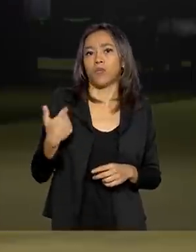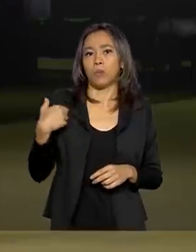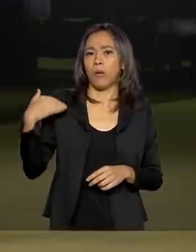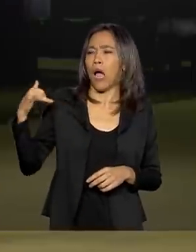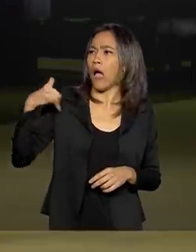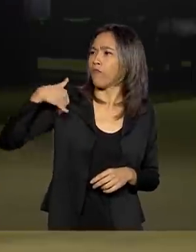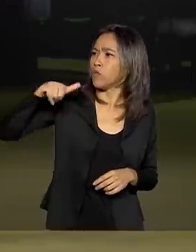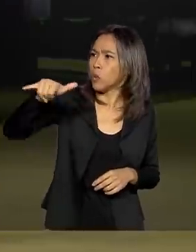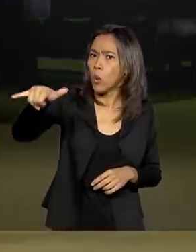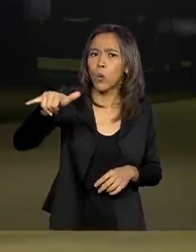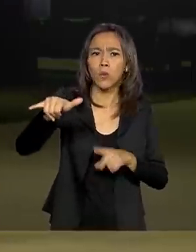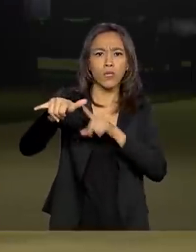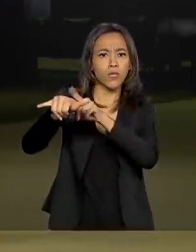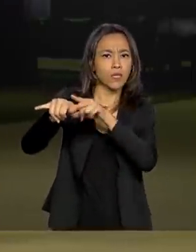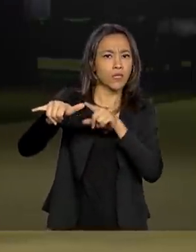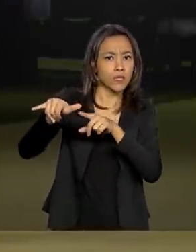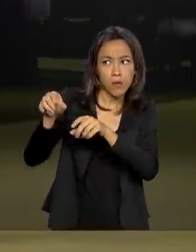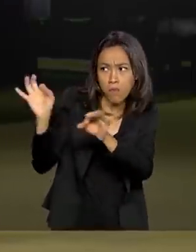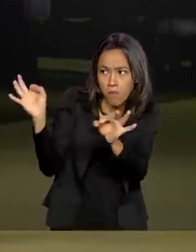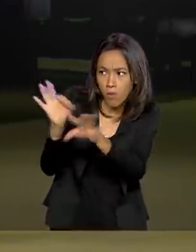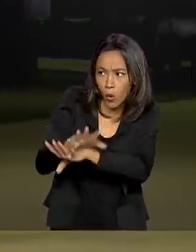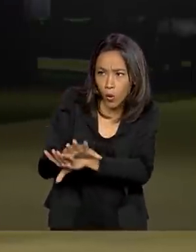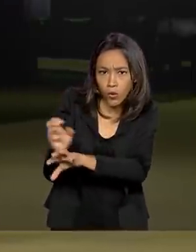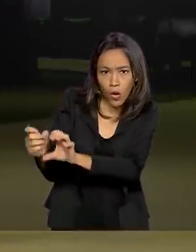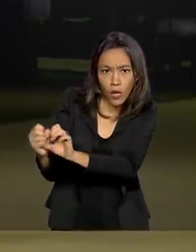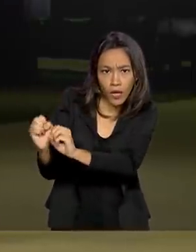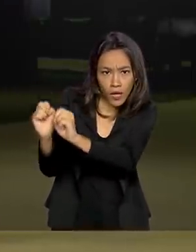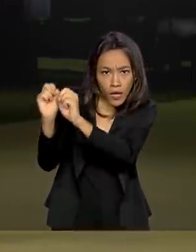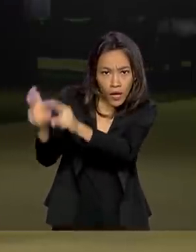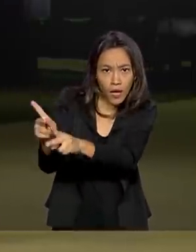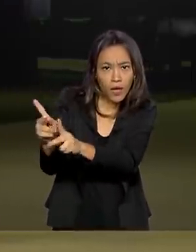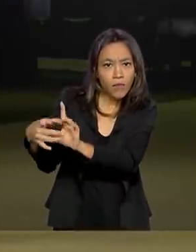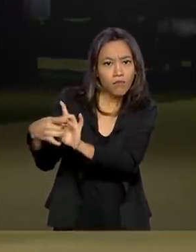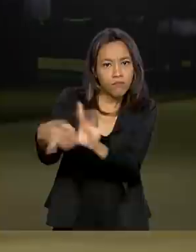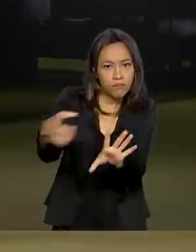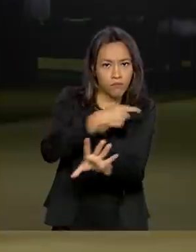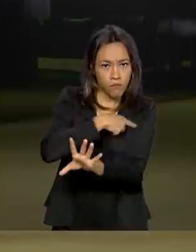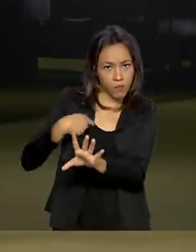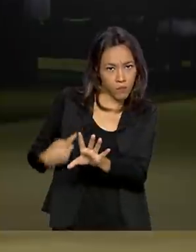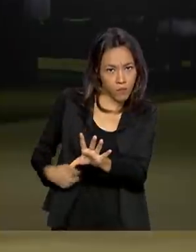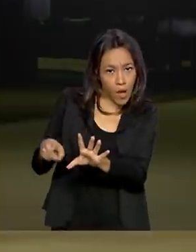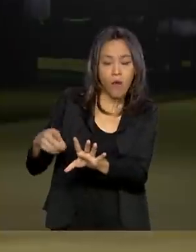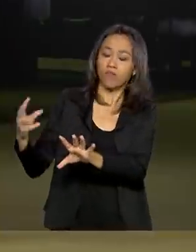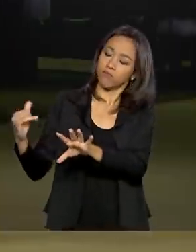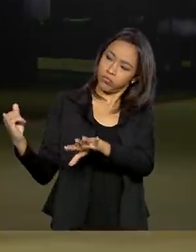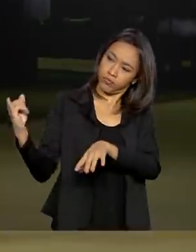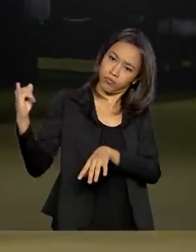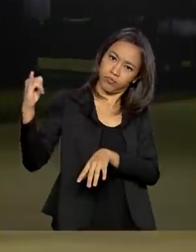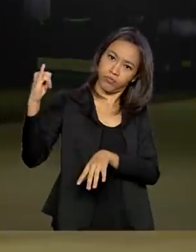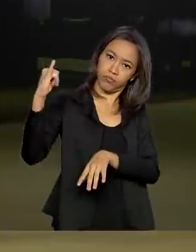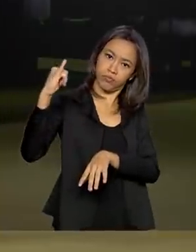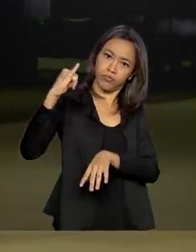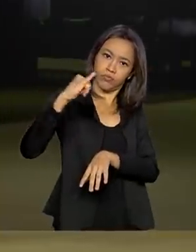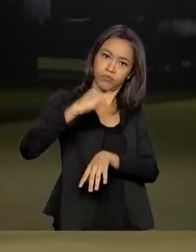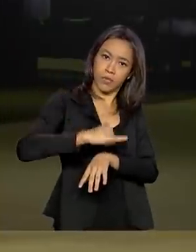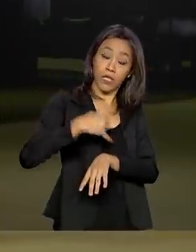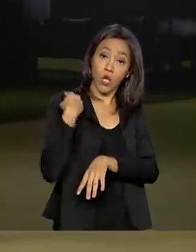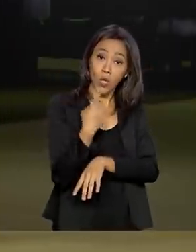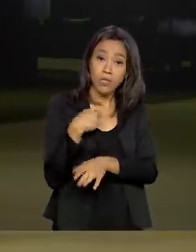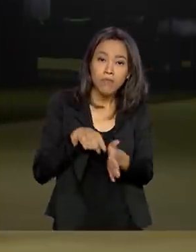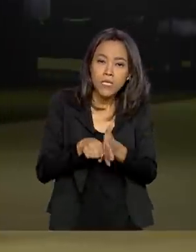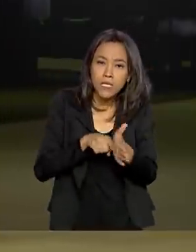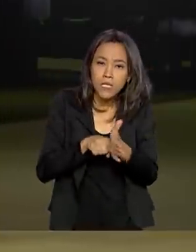aviões lá o quanto antes, assim que a carga for liberada pelas autoridades chinesas, já embarcar. Precisamos pesquisar